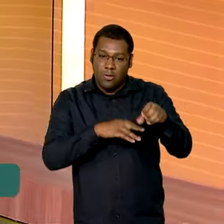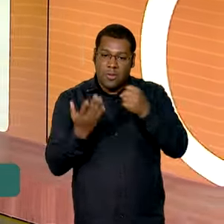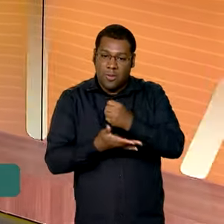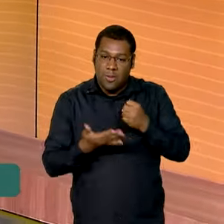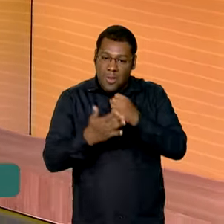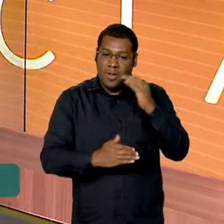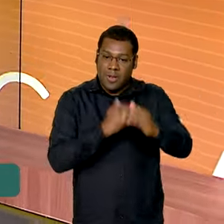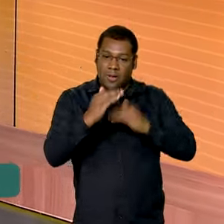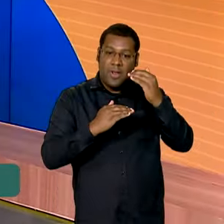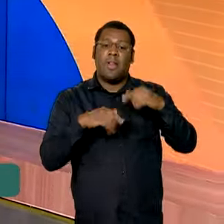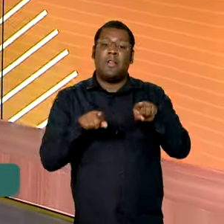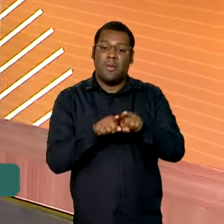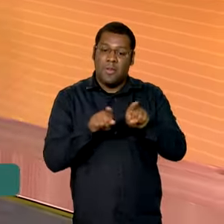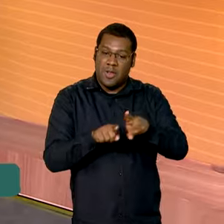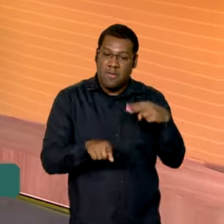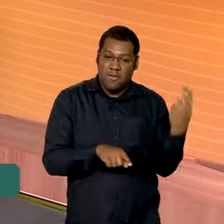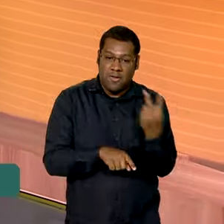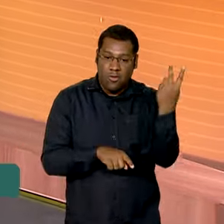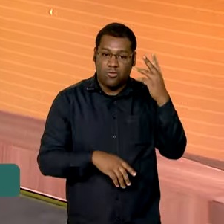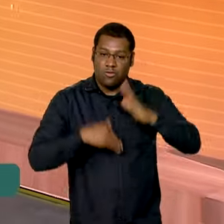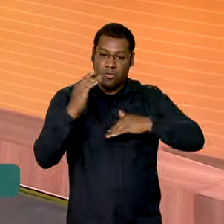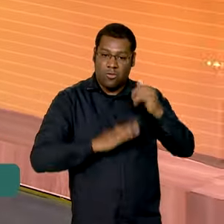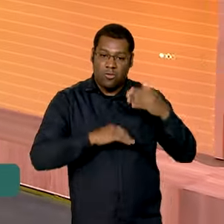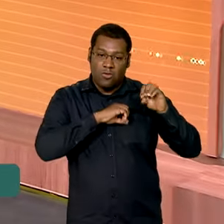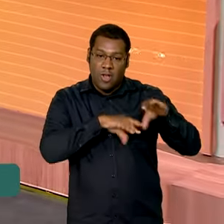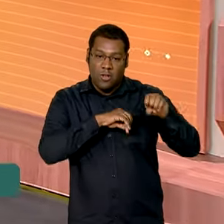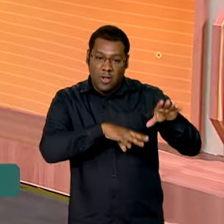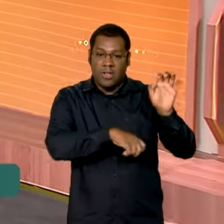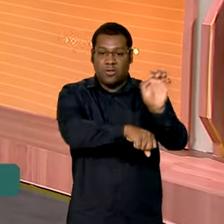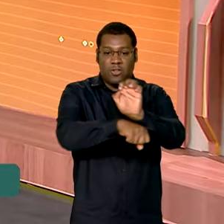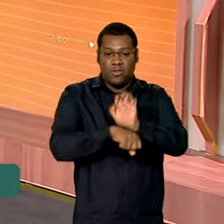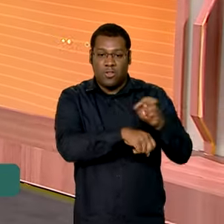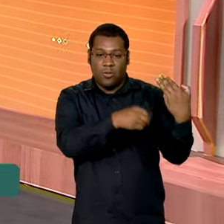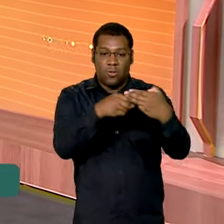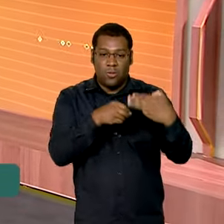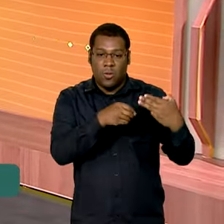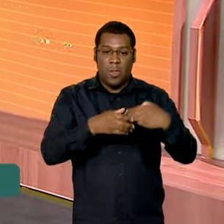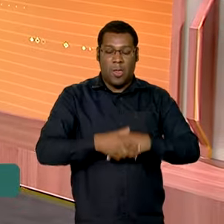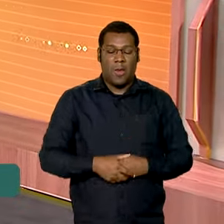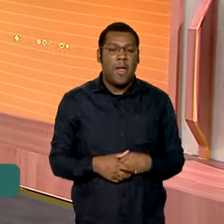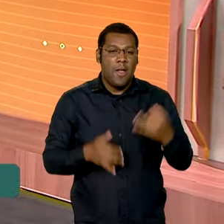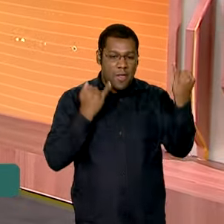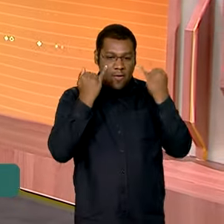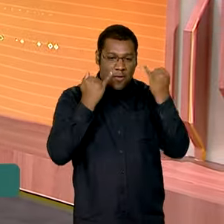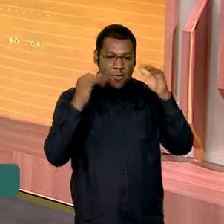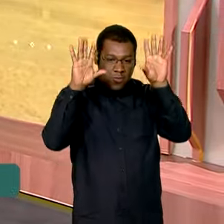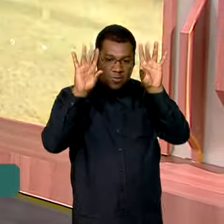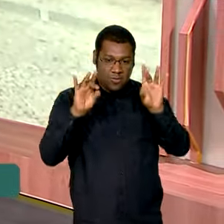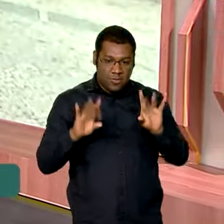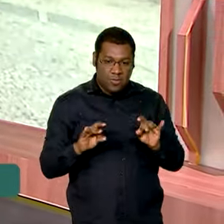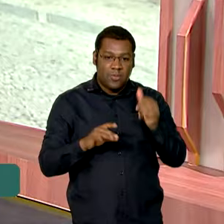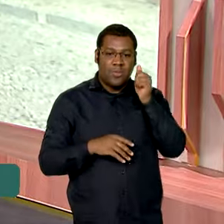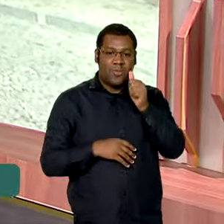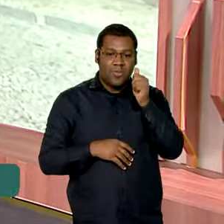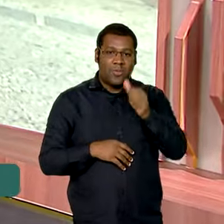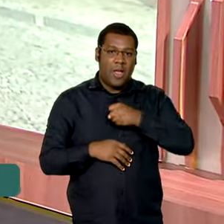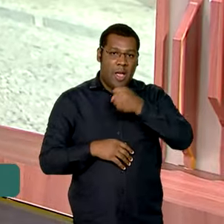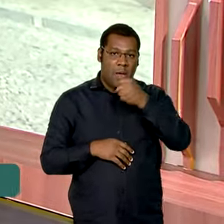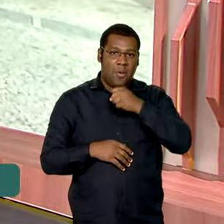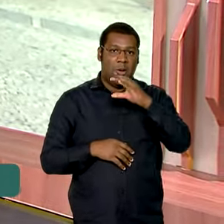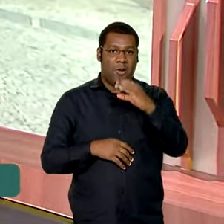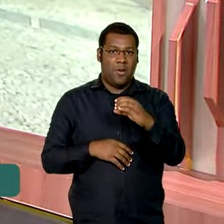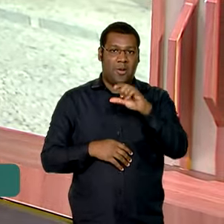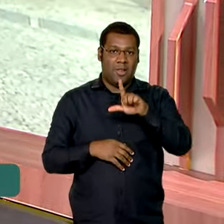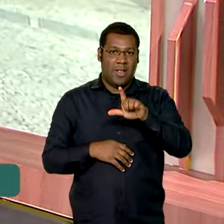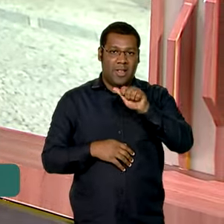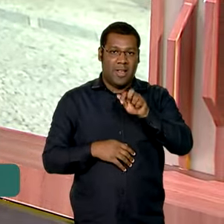Valorização dos Profissionais da Educação para estados e municípios. Quem tem os detalhes é a repórter Cláudia Boiunga, direto